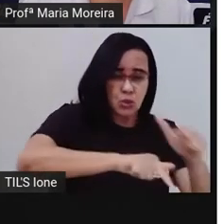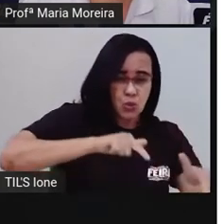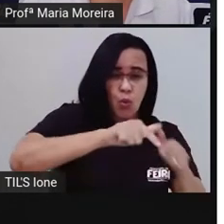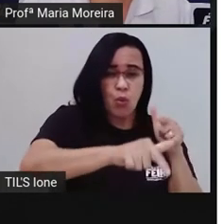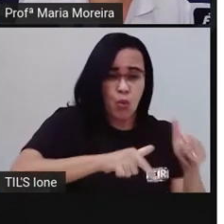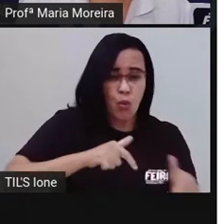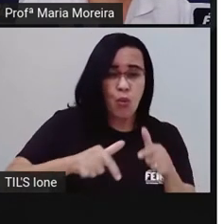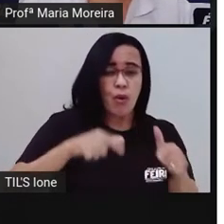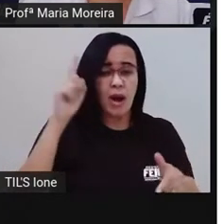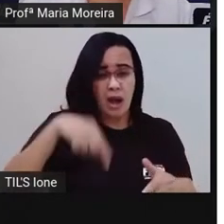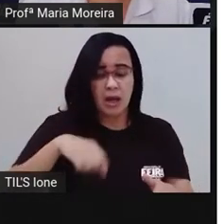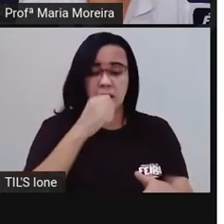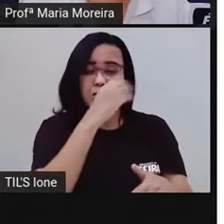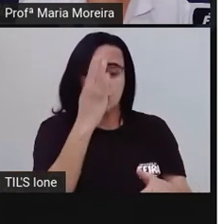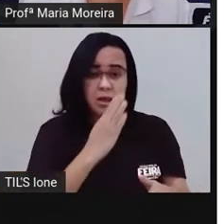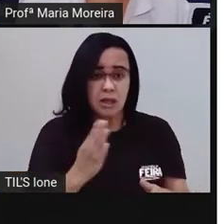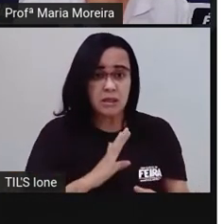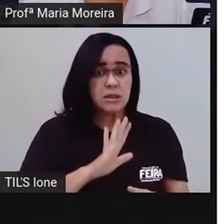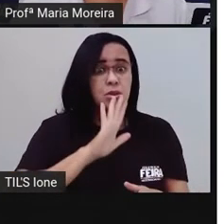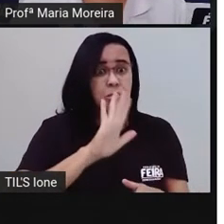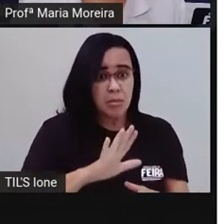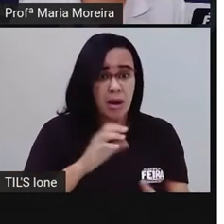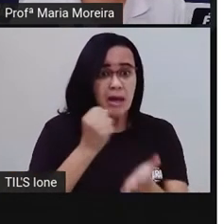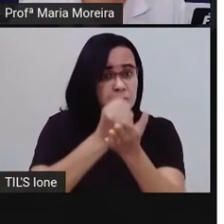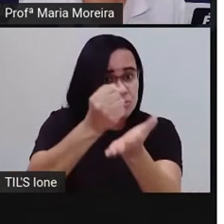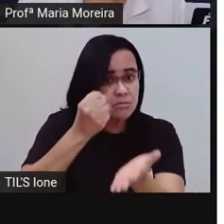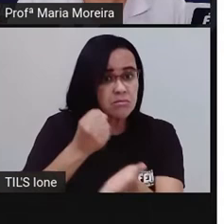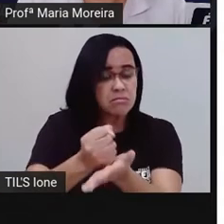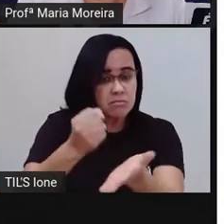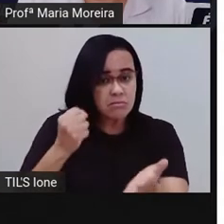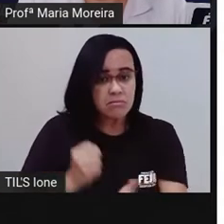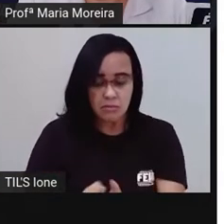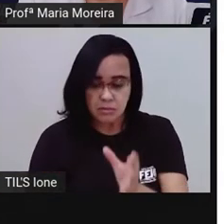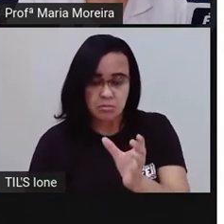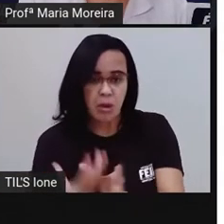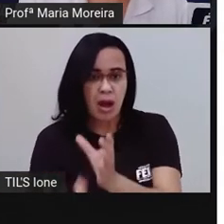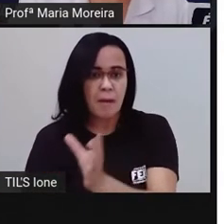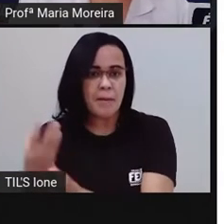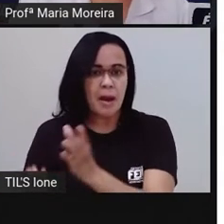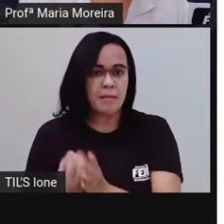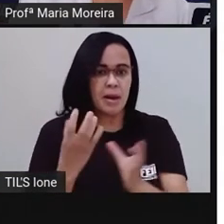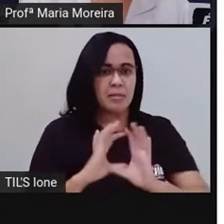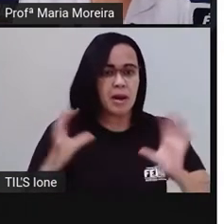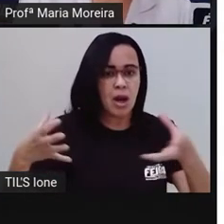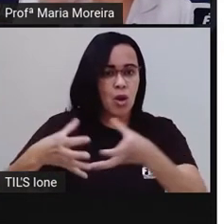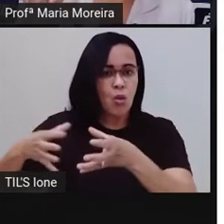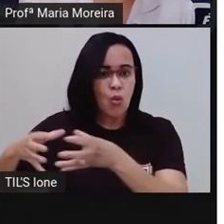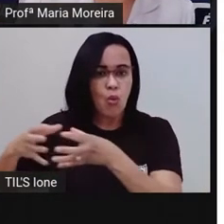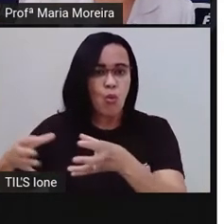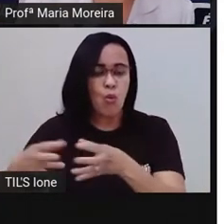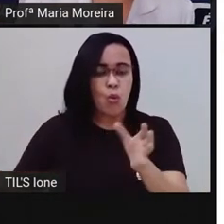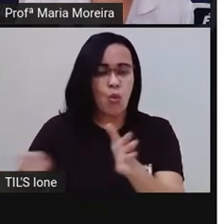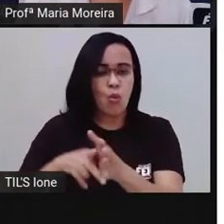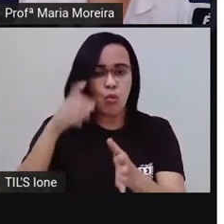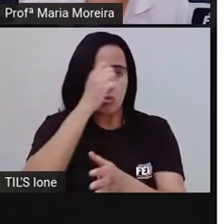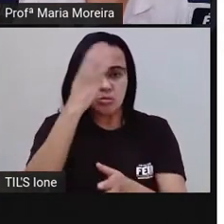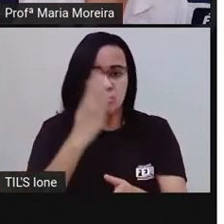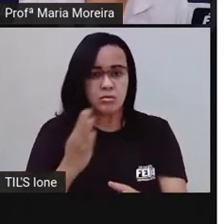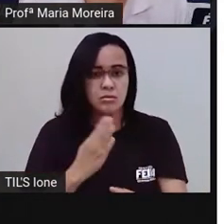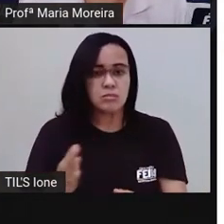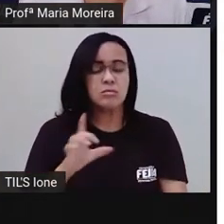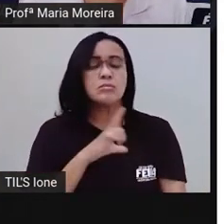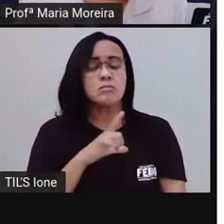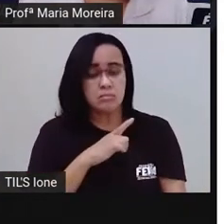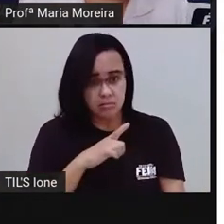contribuíram muito, né, com essa formação do Brasil, né? Então, aí, para essa formação do